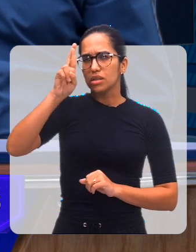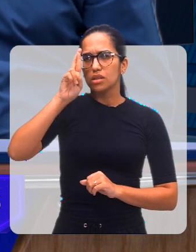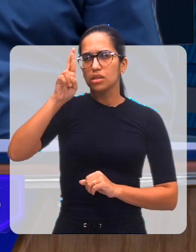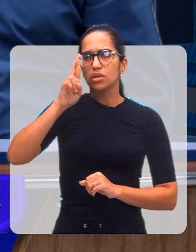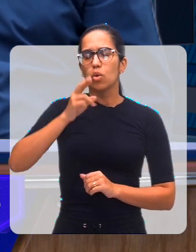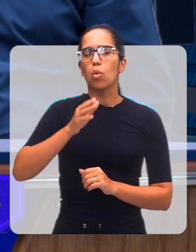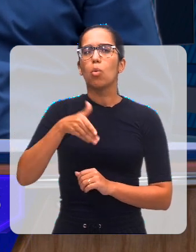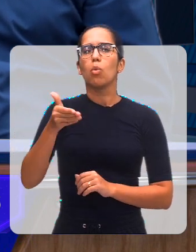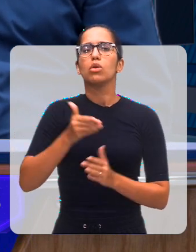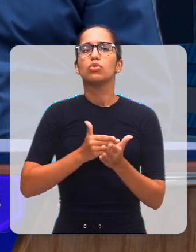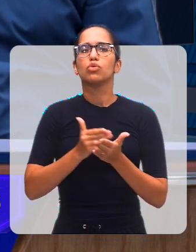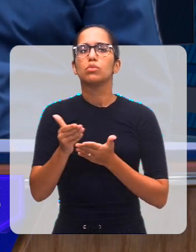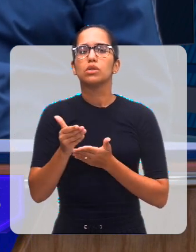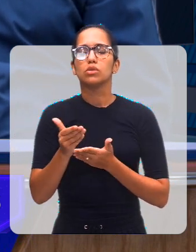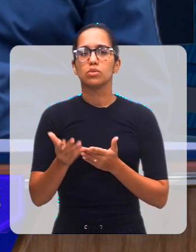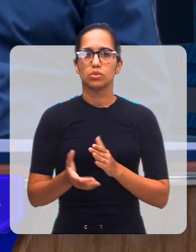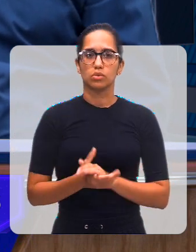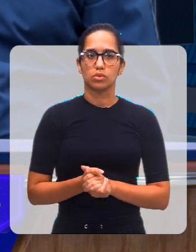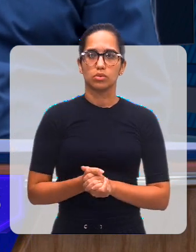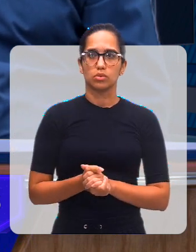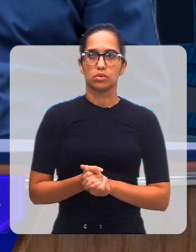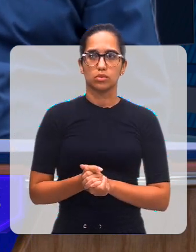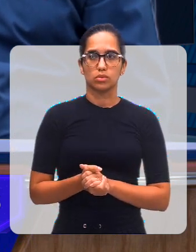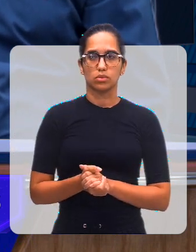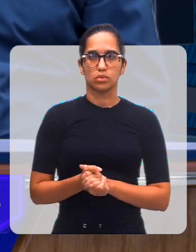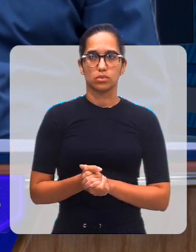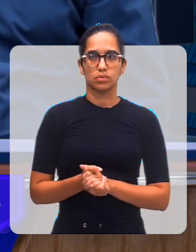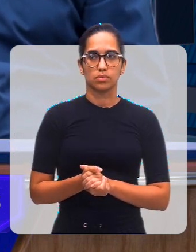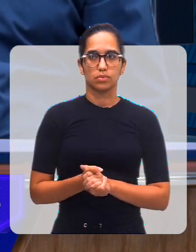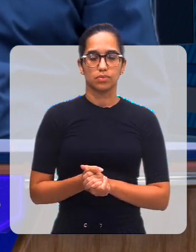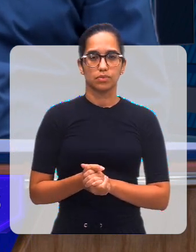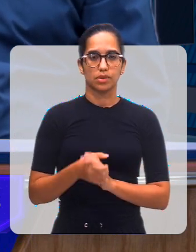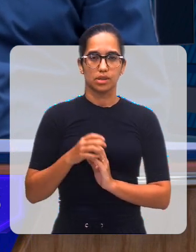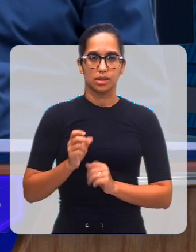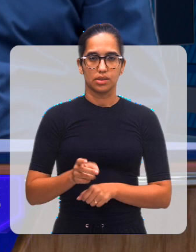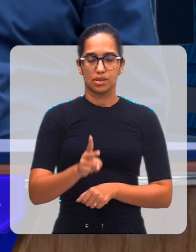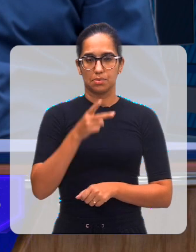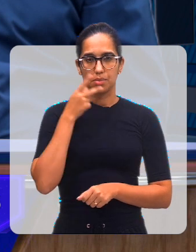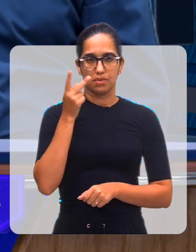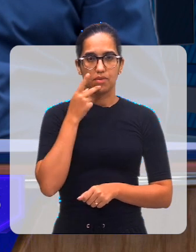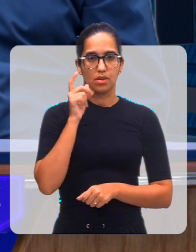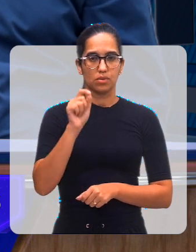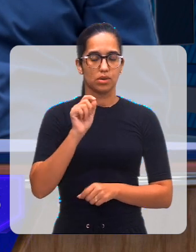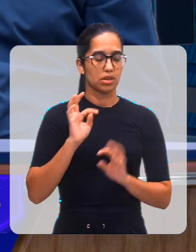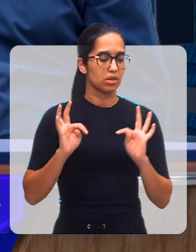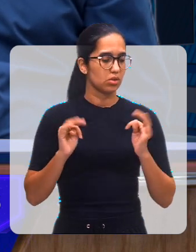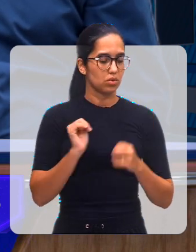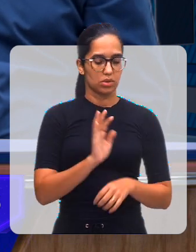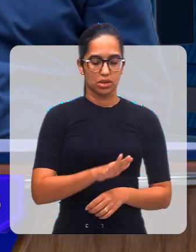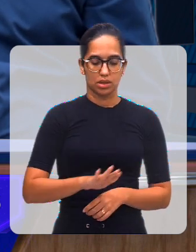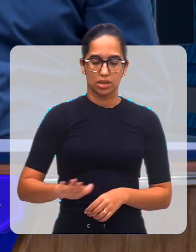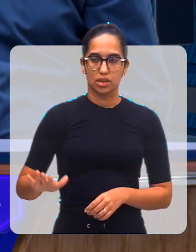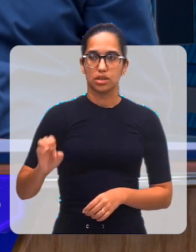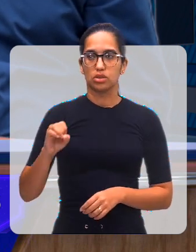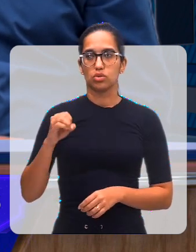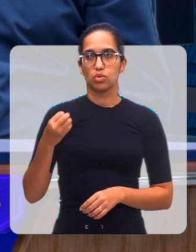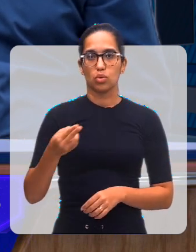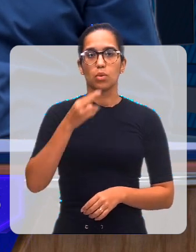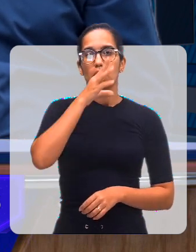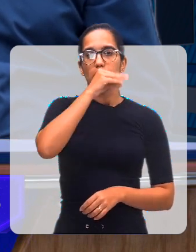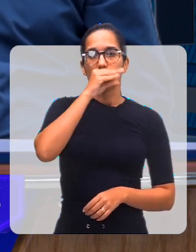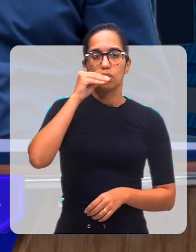no comando lá na direção da... Sim, a gente até diz, Francisco, que assim, toda